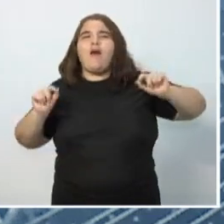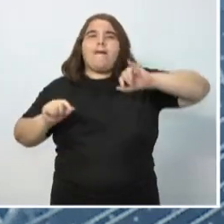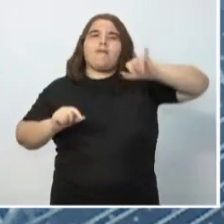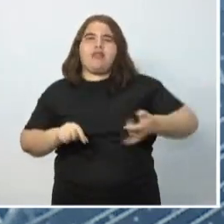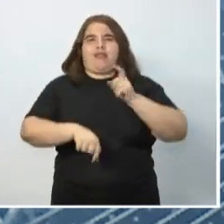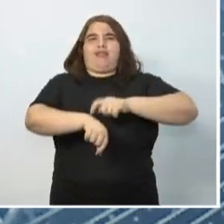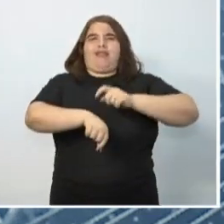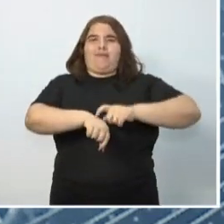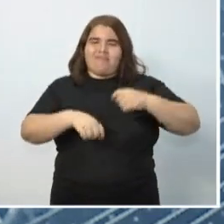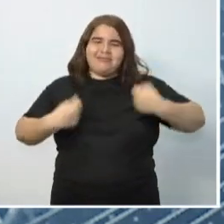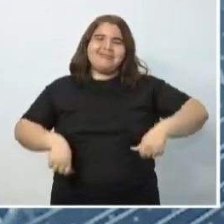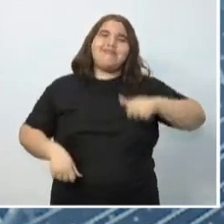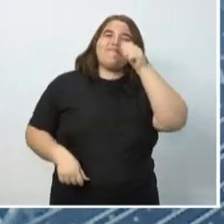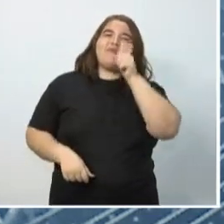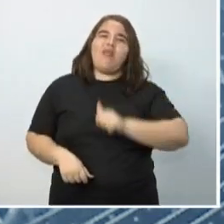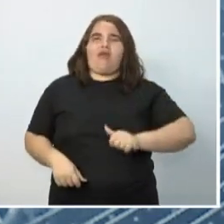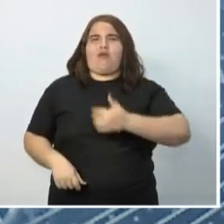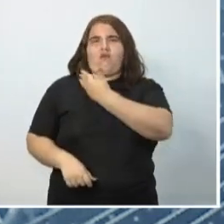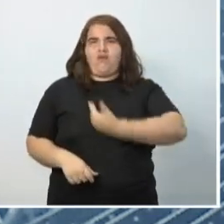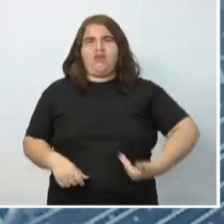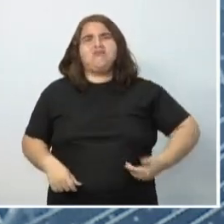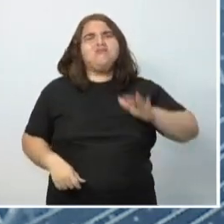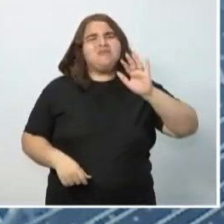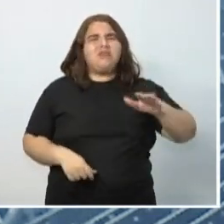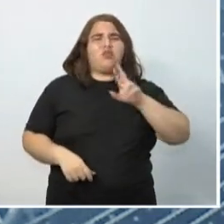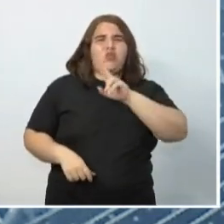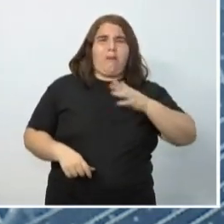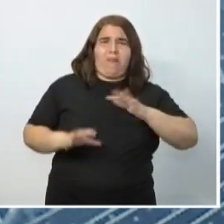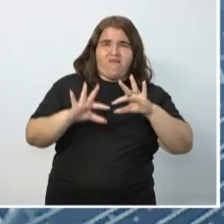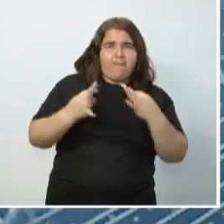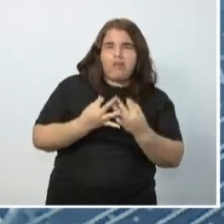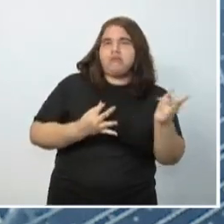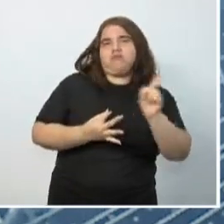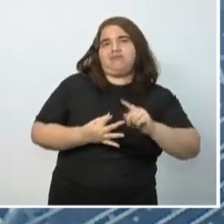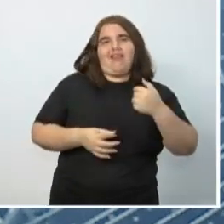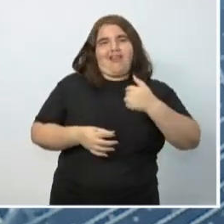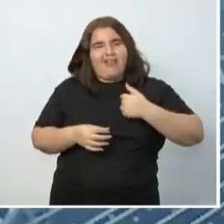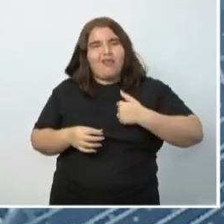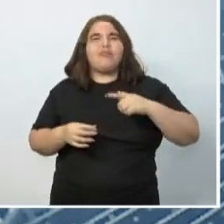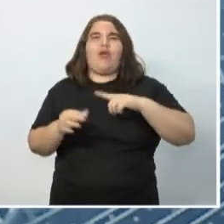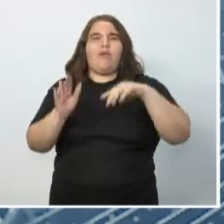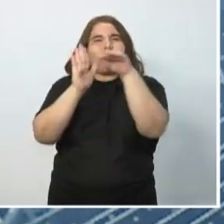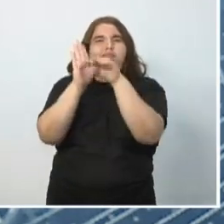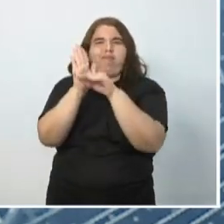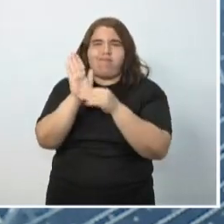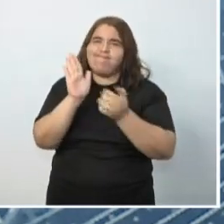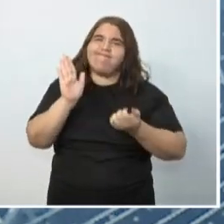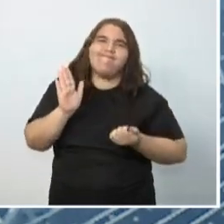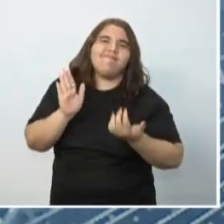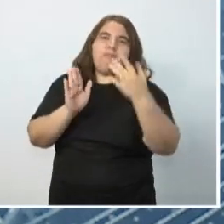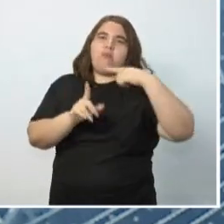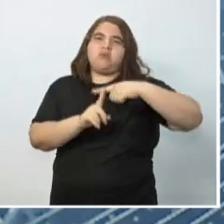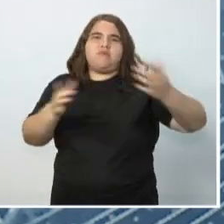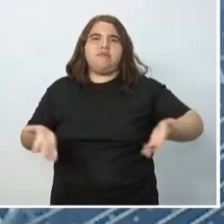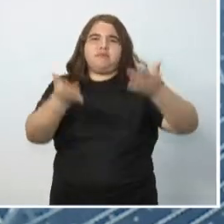de Pernambuco ter uma mulher governadora. Não por conta de um sobrenome, mas por um projeto. Eu tenho muitos projetos para Pernambuco. Tenho experiência